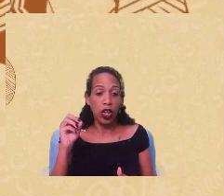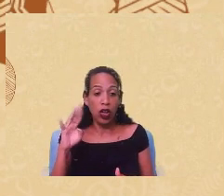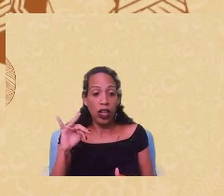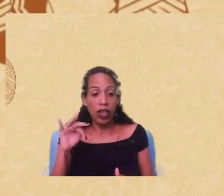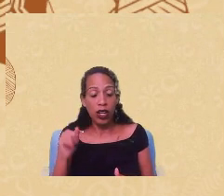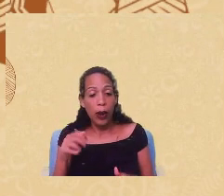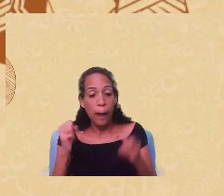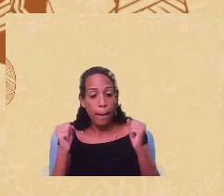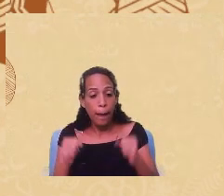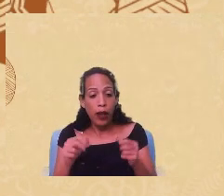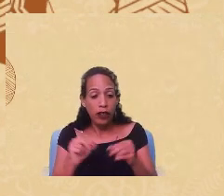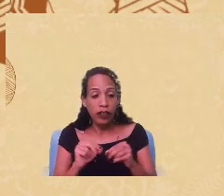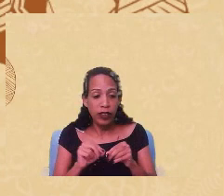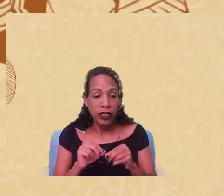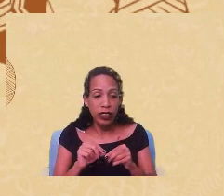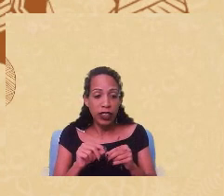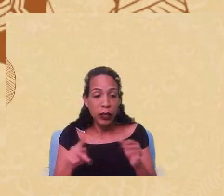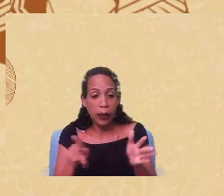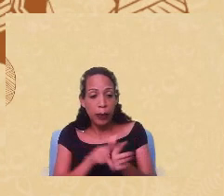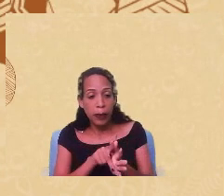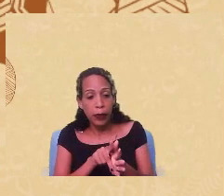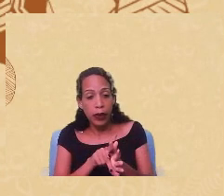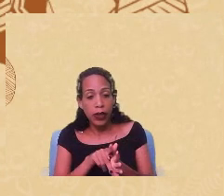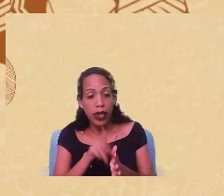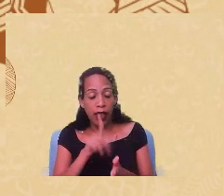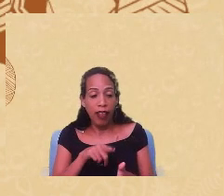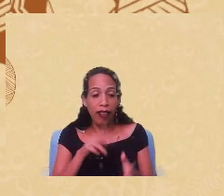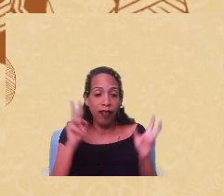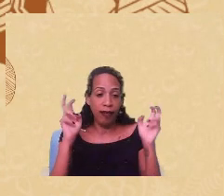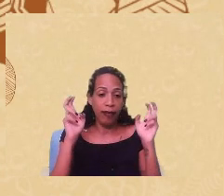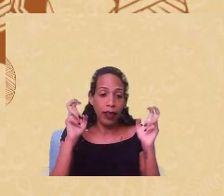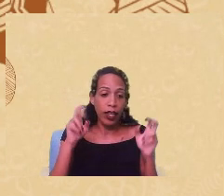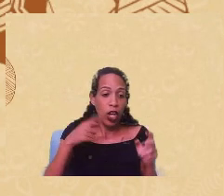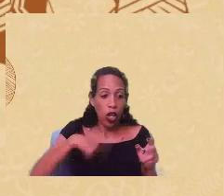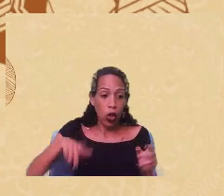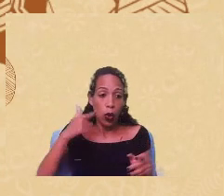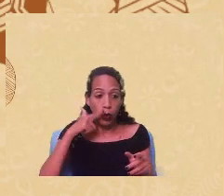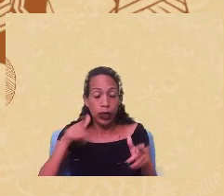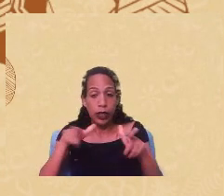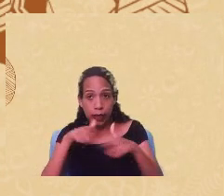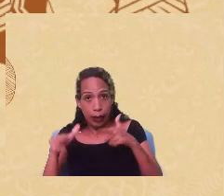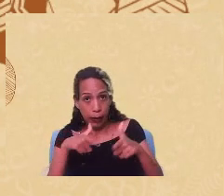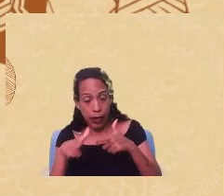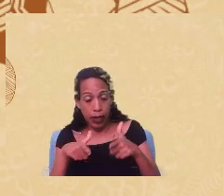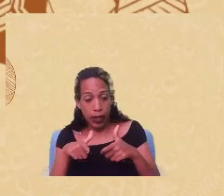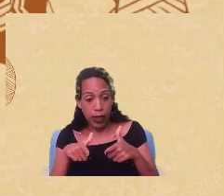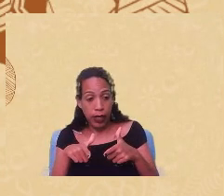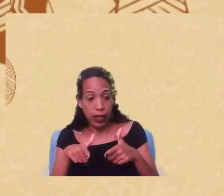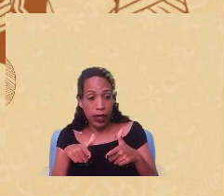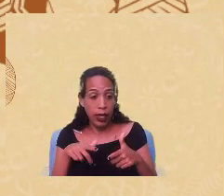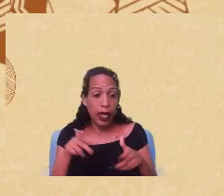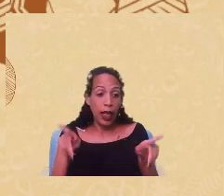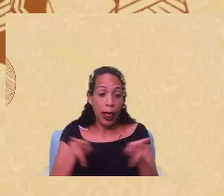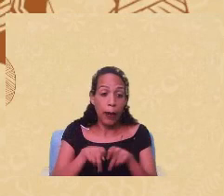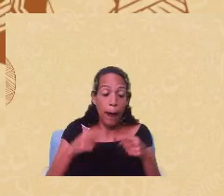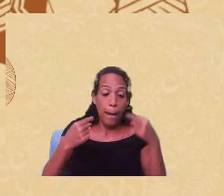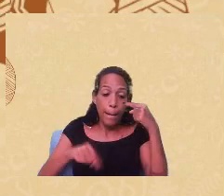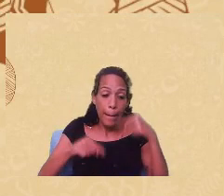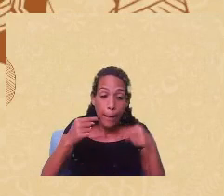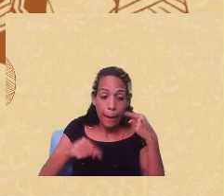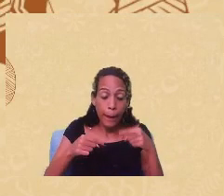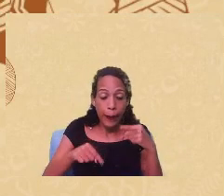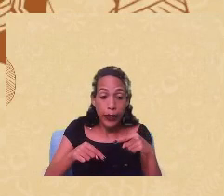fazer a burguesia do Freud e do Lacan a teoria eu acho que a gente consegue trabalhar com ela para mim é uma questão política e aí eu vou